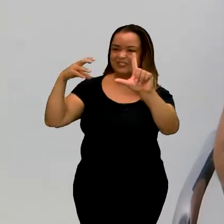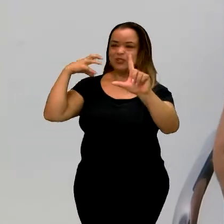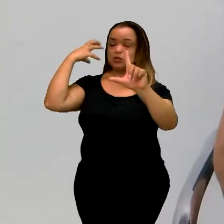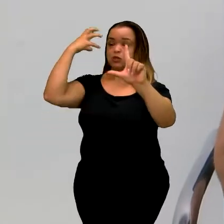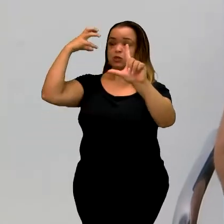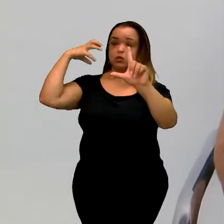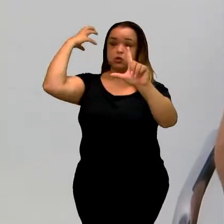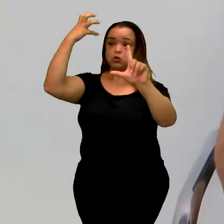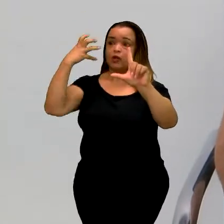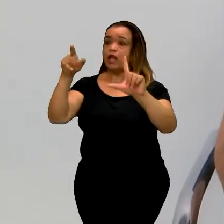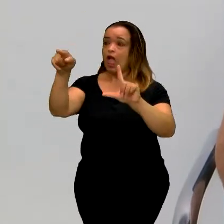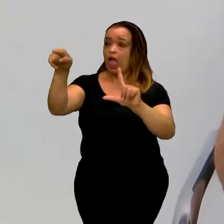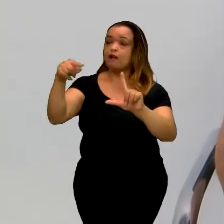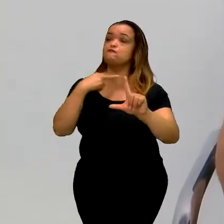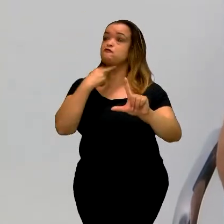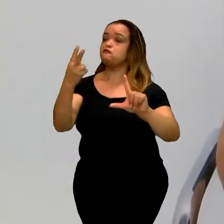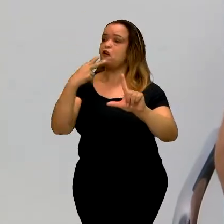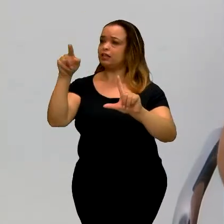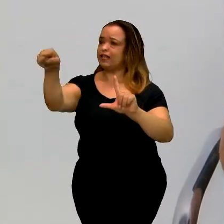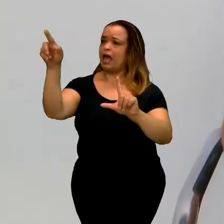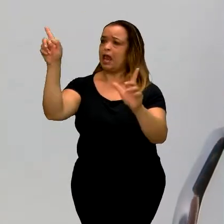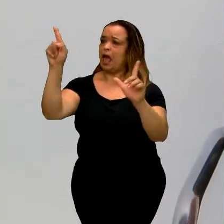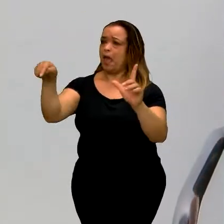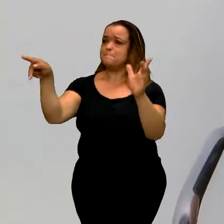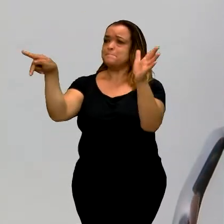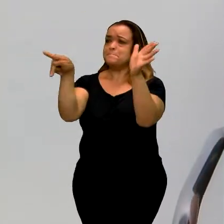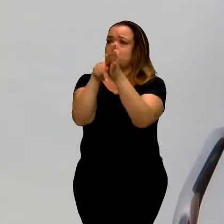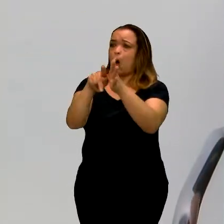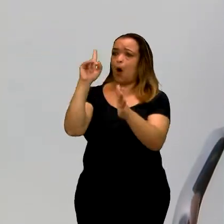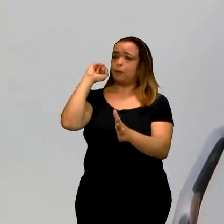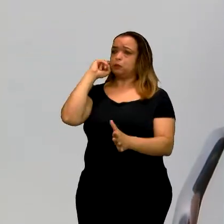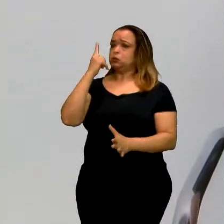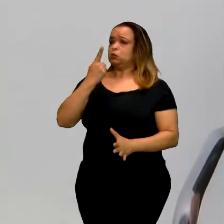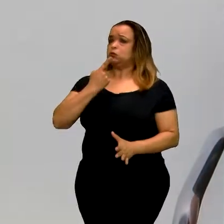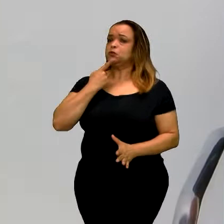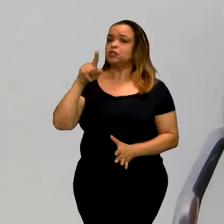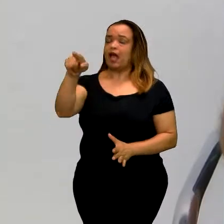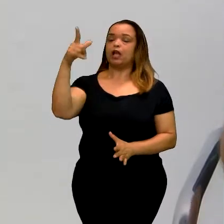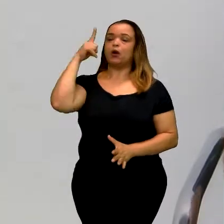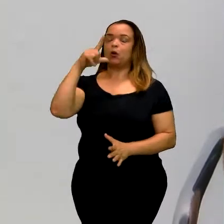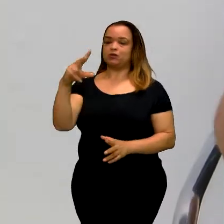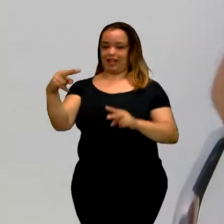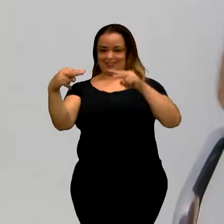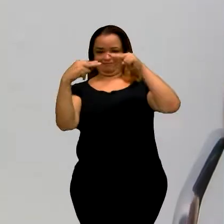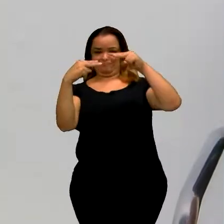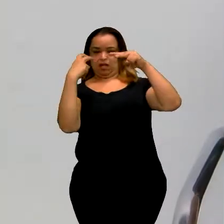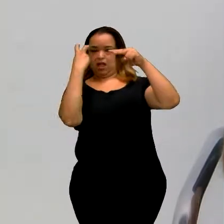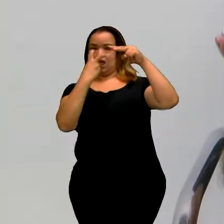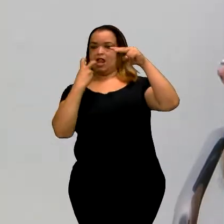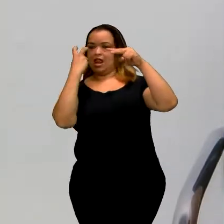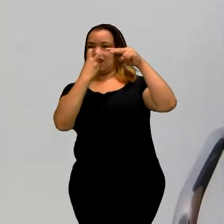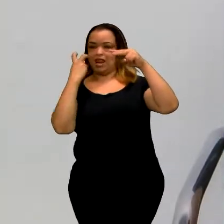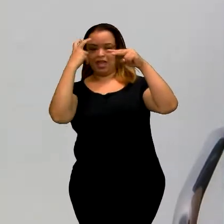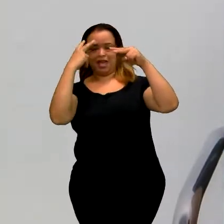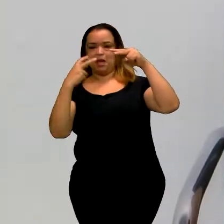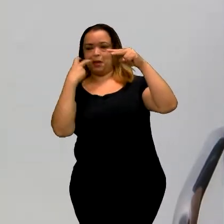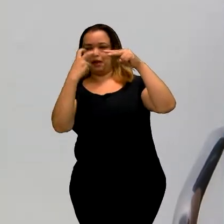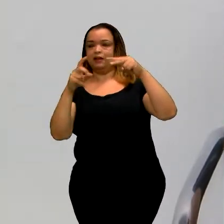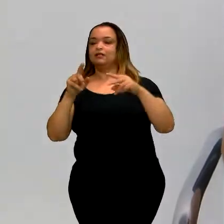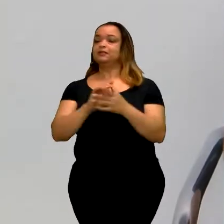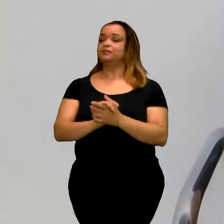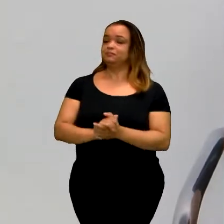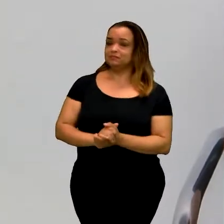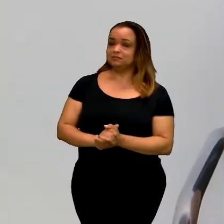é surda. Não é incrível? Ela lê o meu lábio, às vezes eu estou um pouco de lado, ela lê assim mesmo.